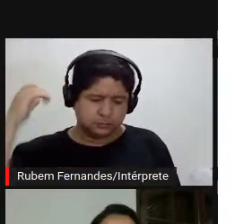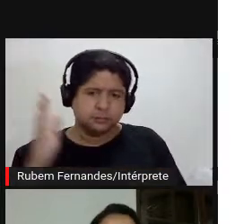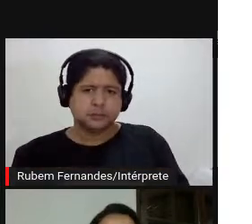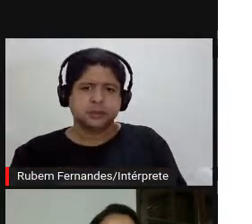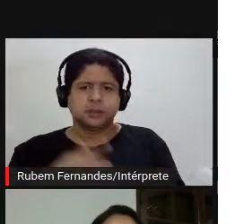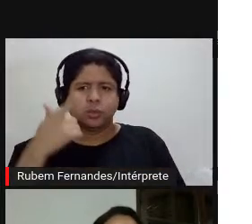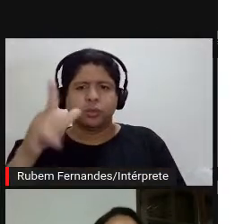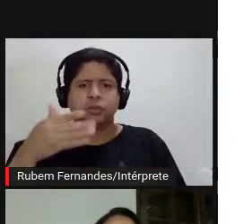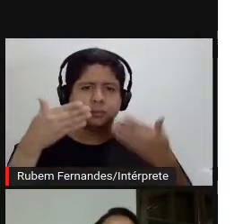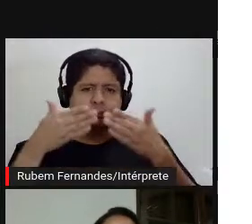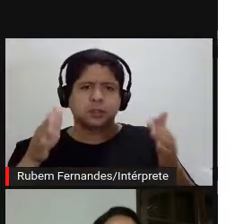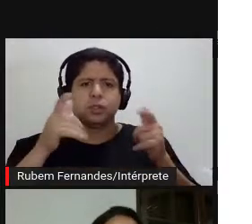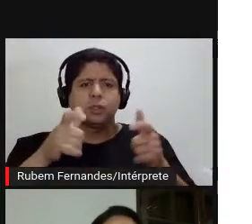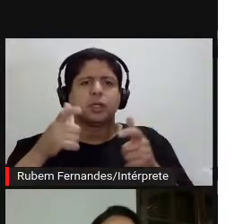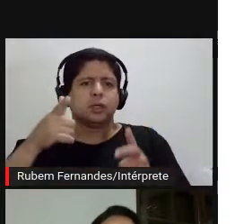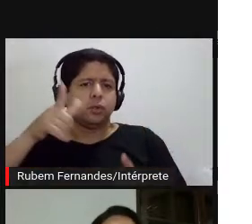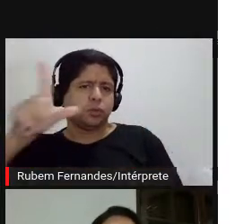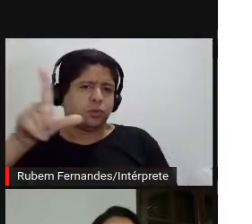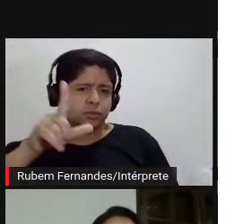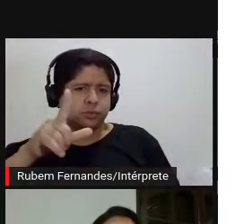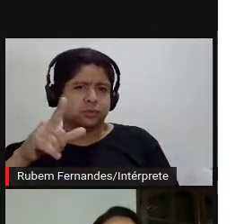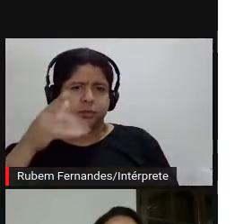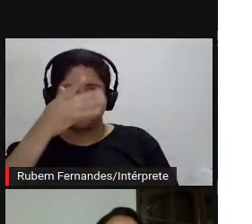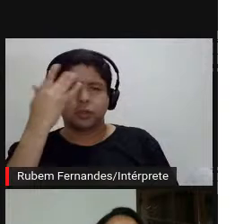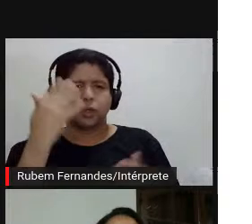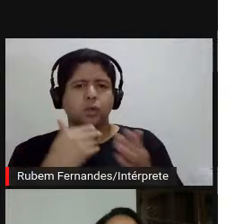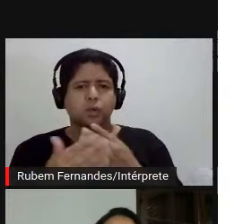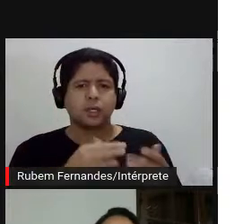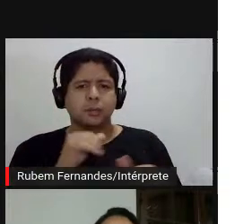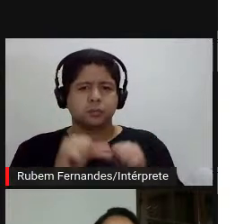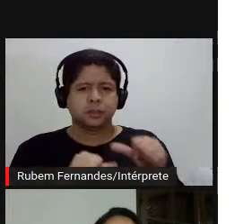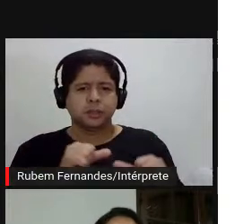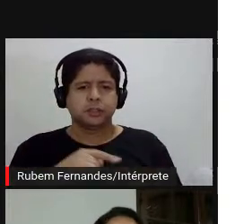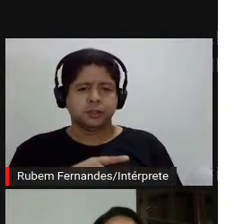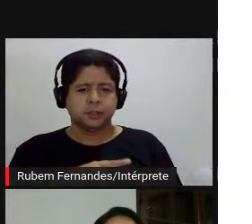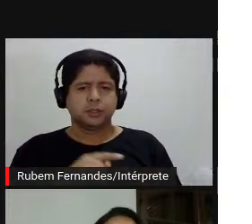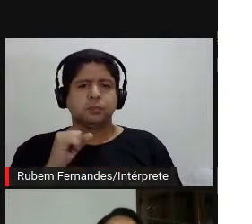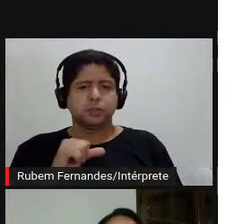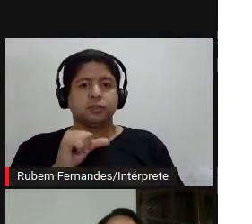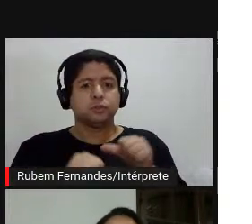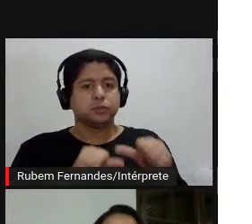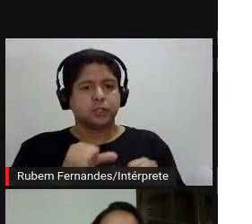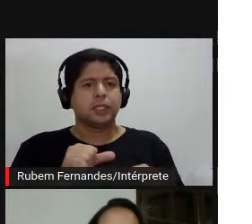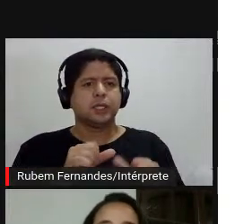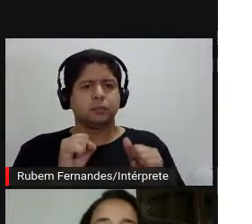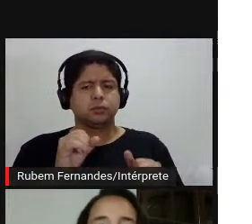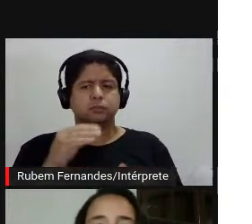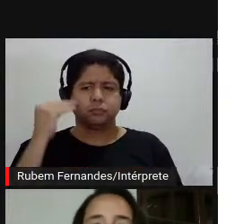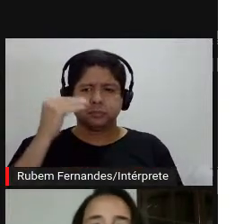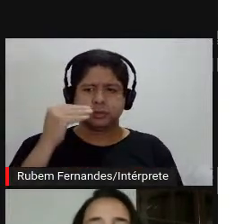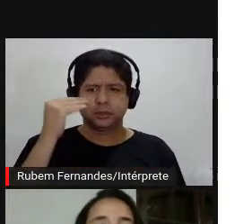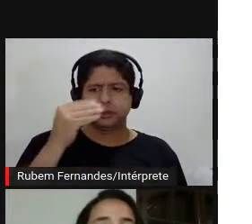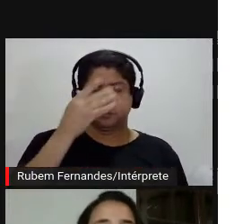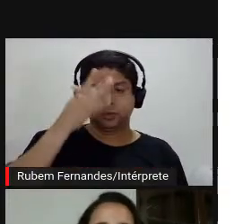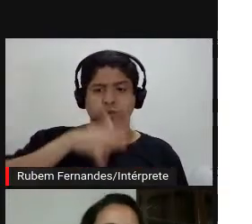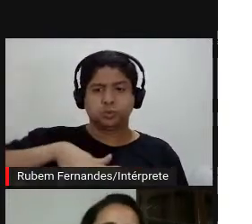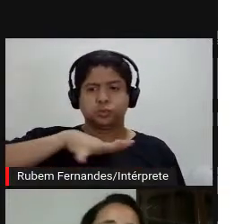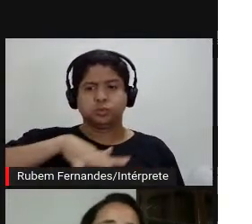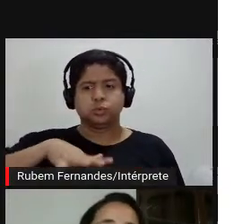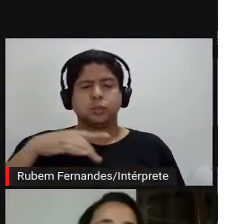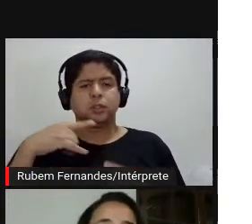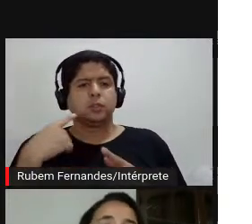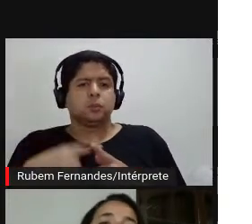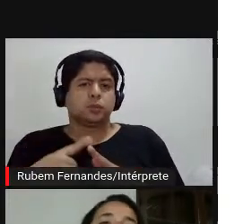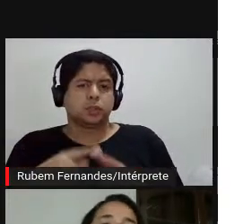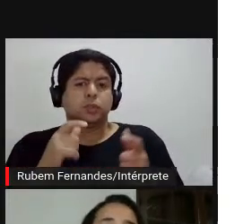em locais diferentes, mesmo que as parentes continuem sendo brancas, elas podem mudar totalmente a experiência do público, porque, a